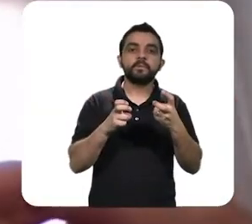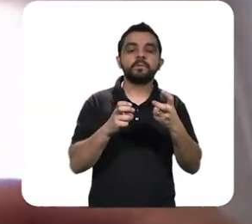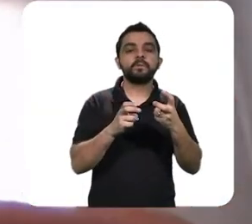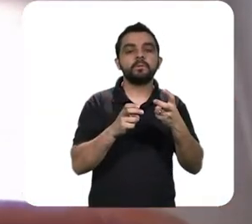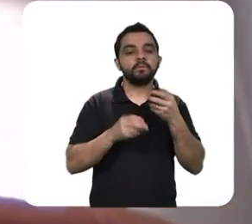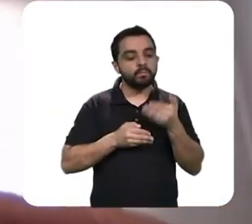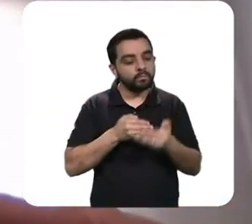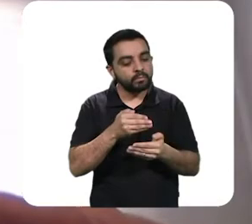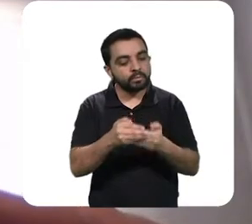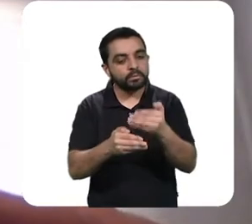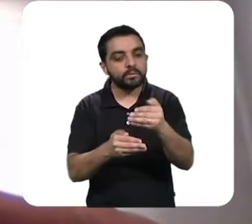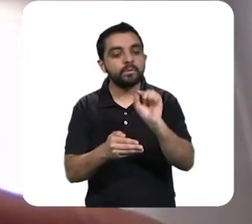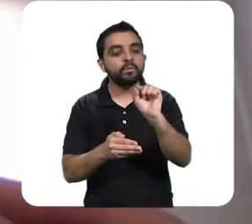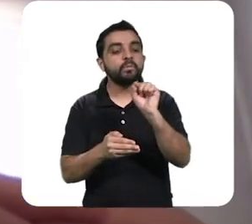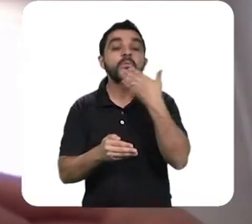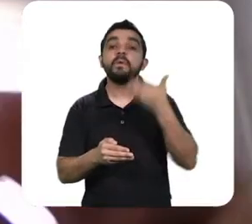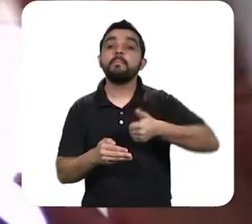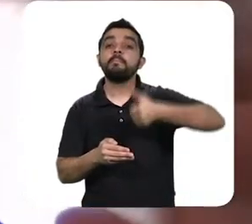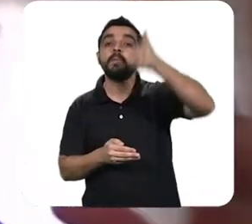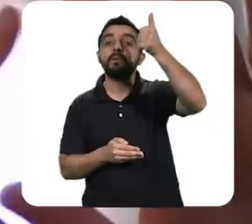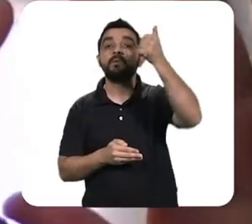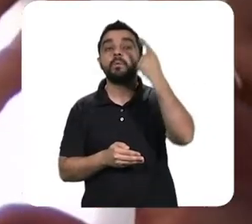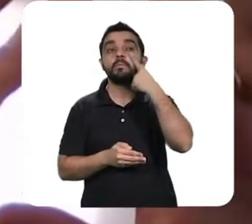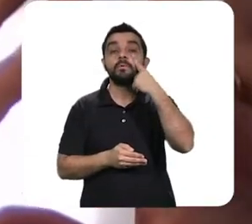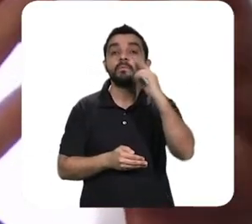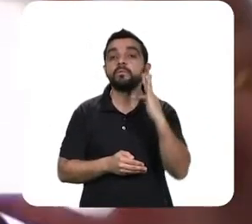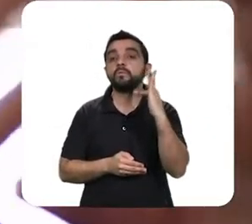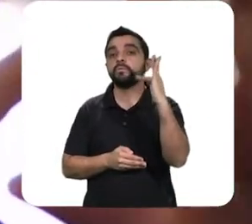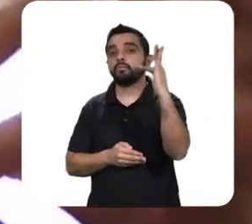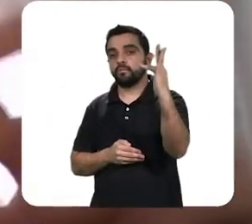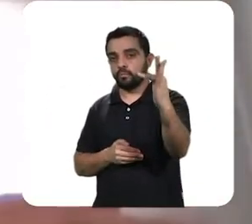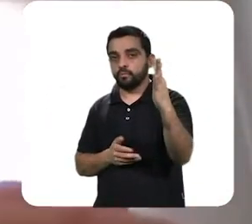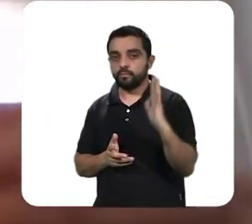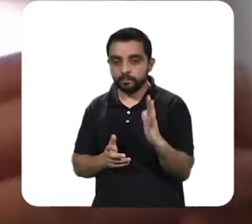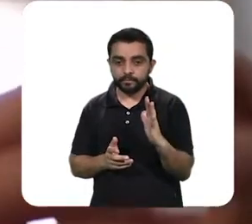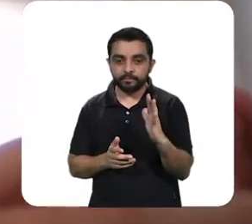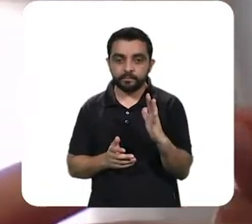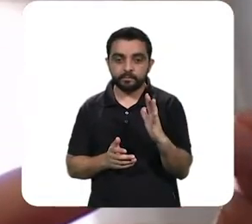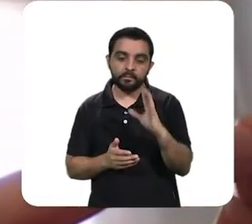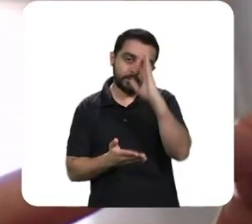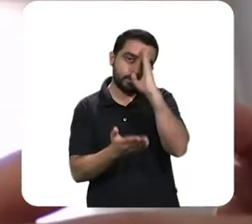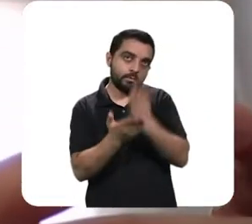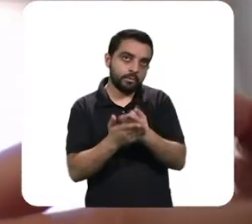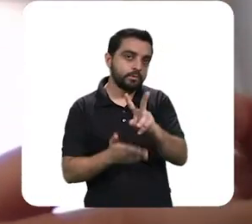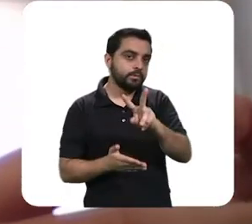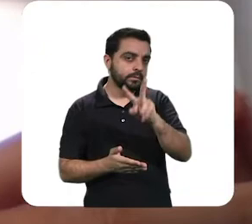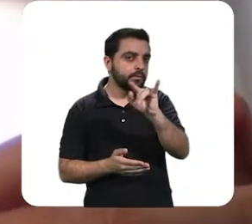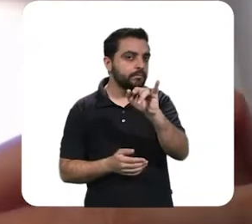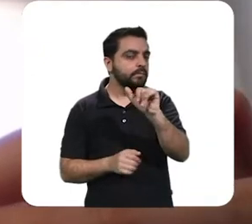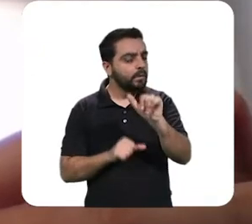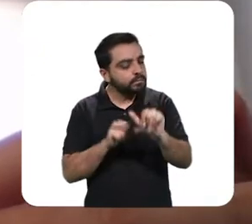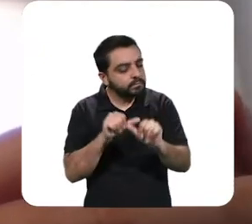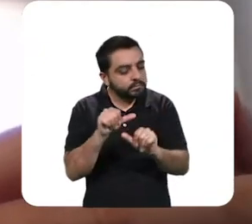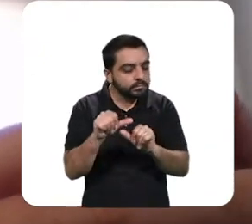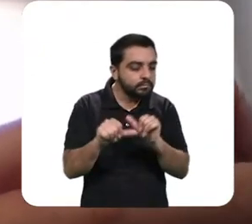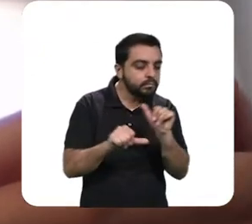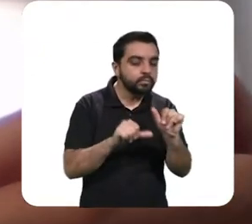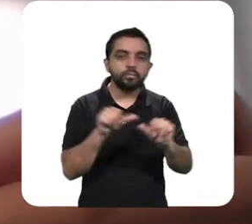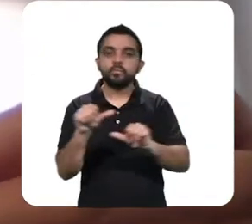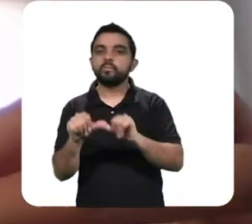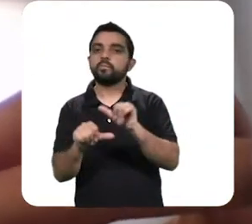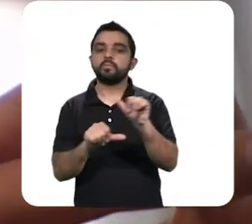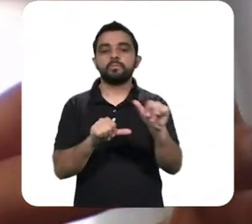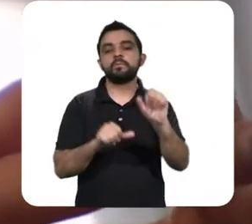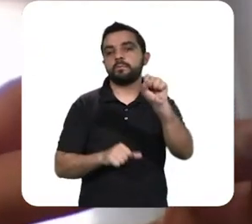para o futuro tem impressão que deve vir sim algumas transformações provocadas por